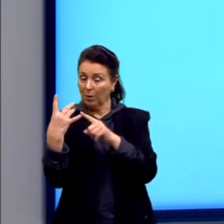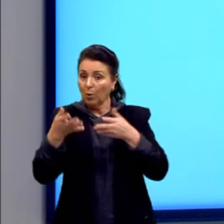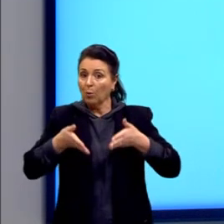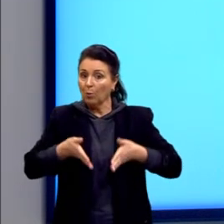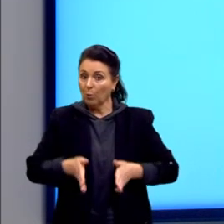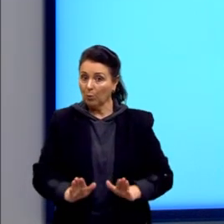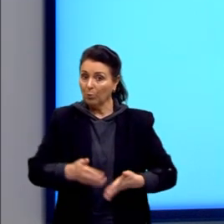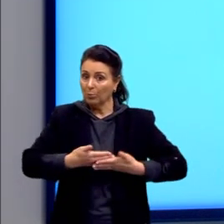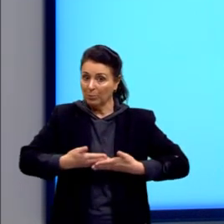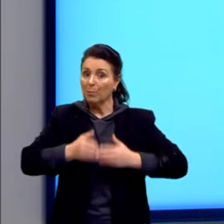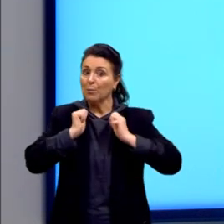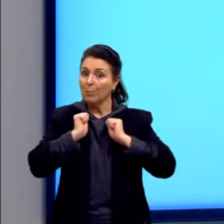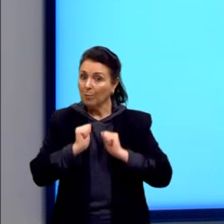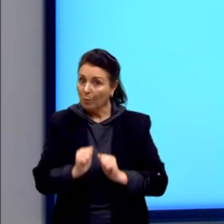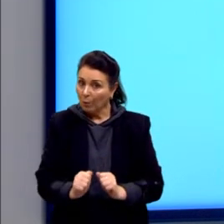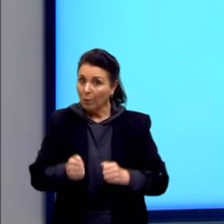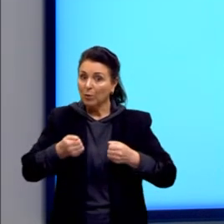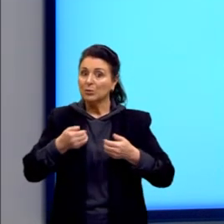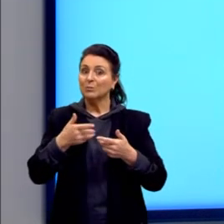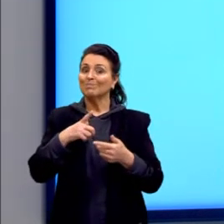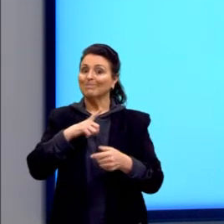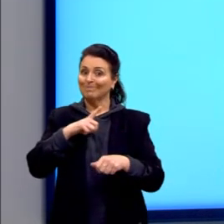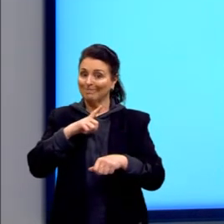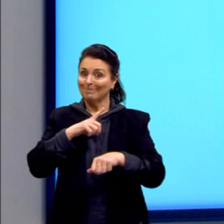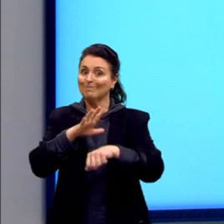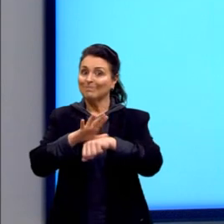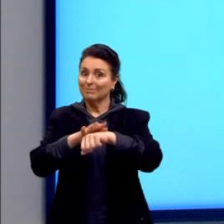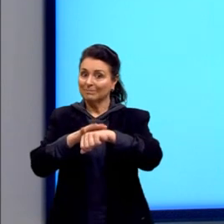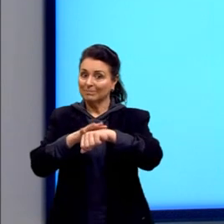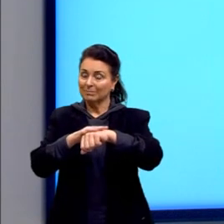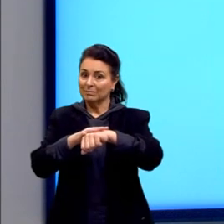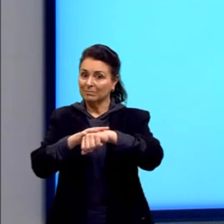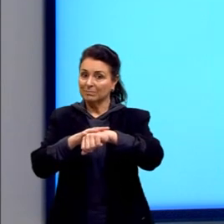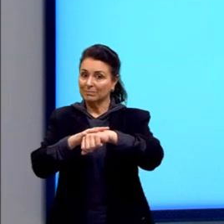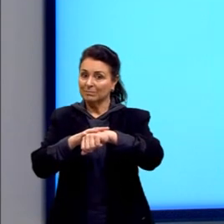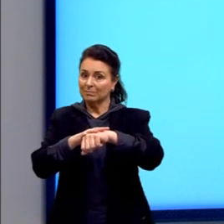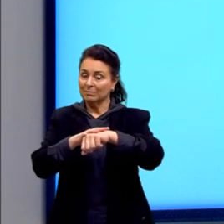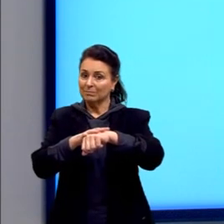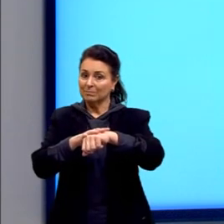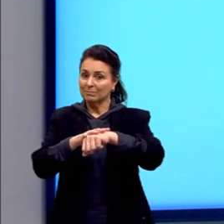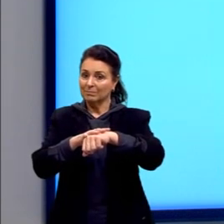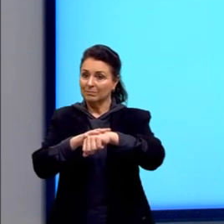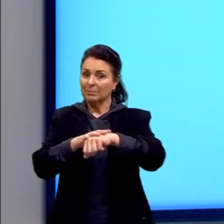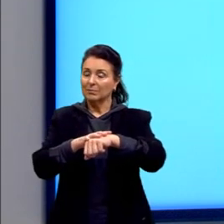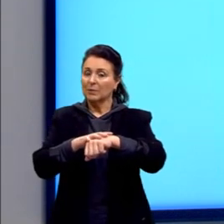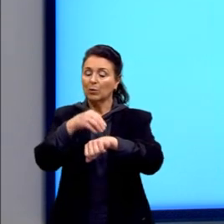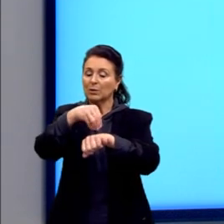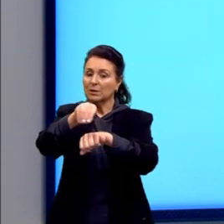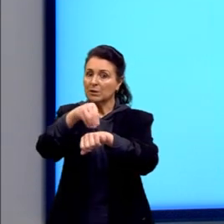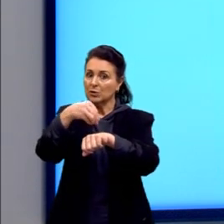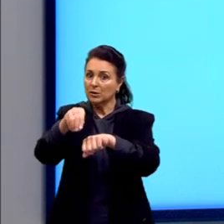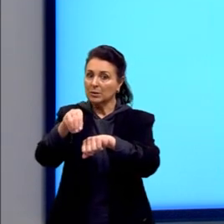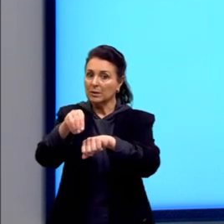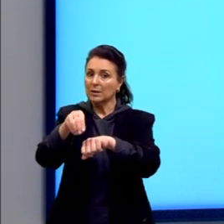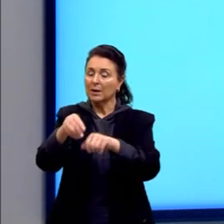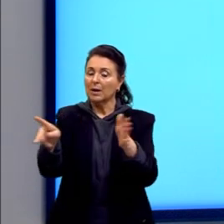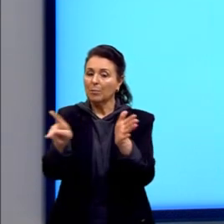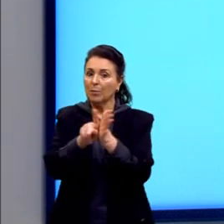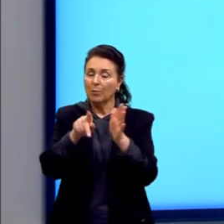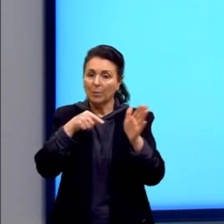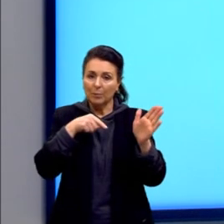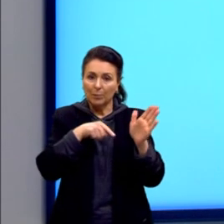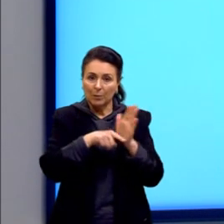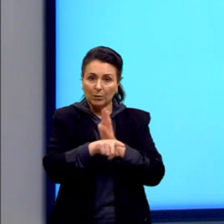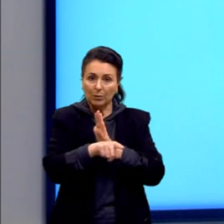Ajuda maior o enunciado acho que não daria, gente. Ele deu todas as dicas. Então, a